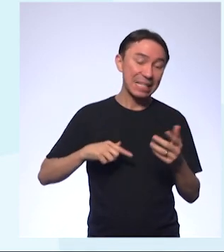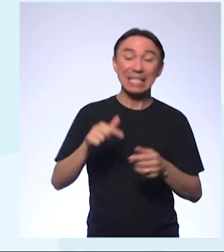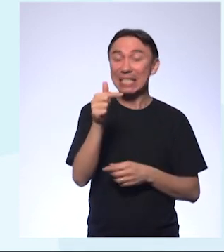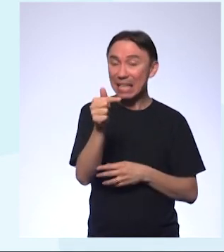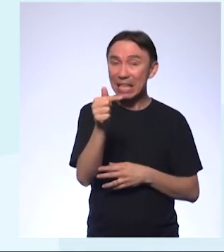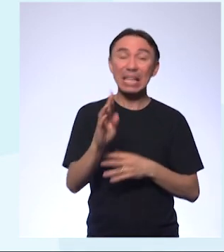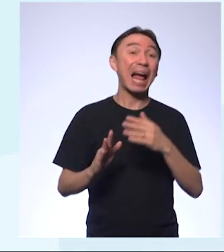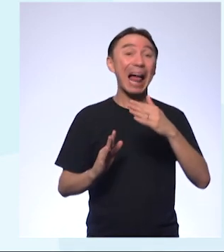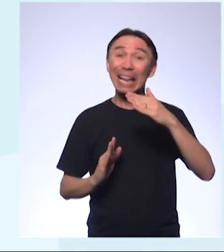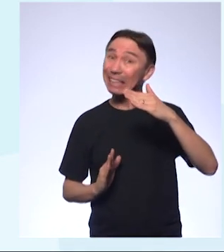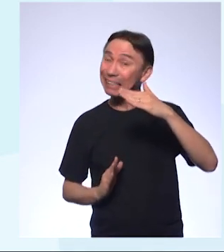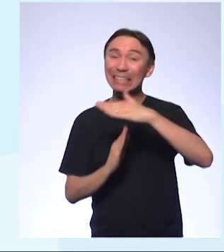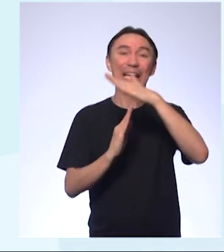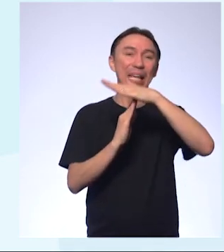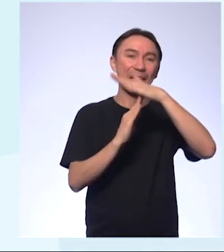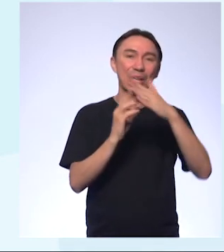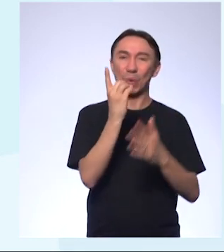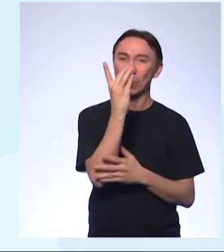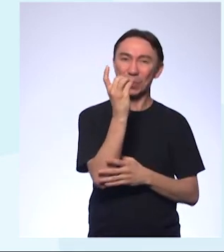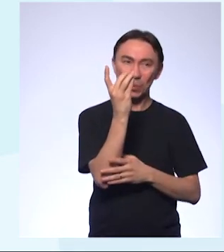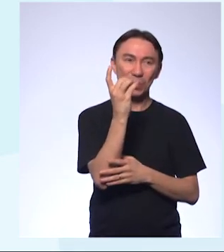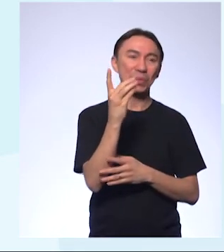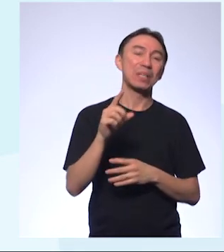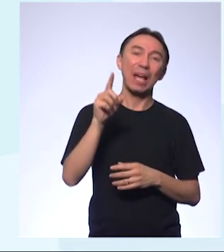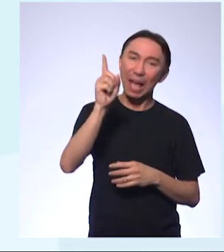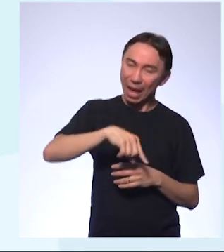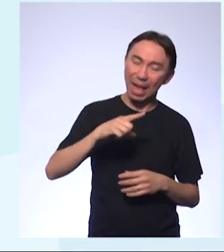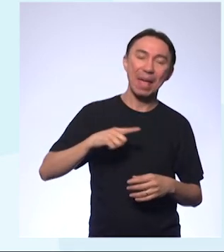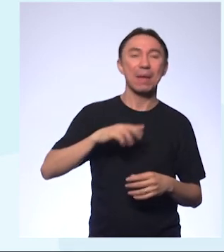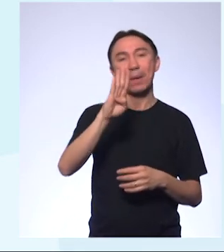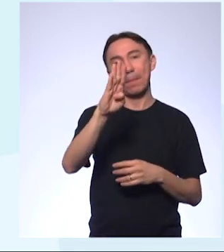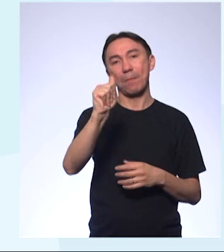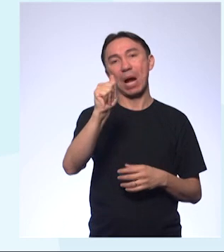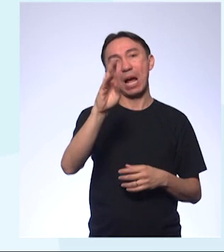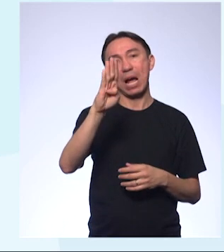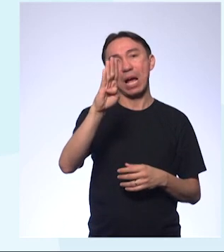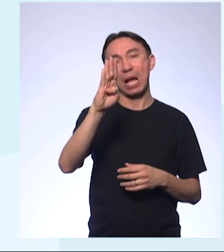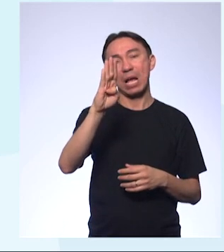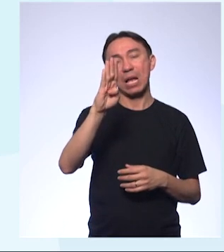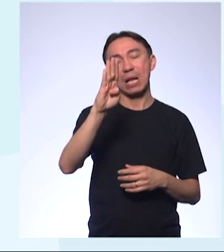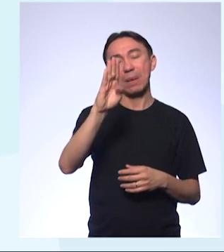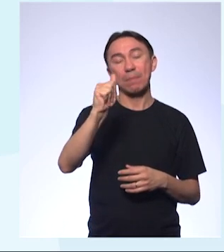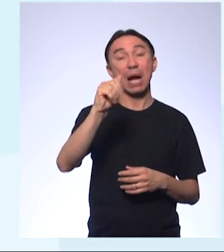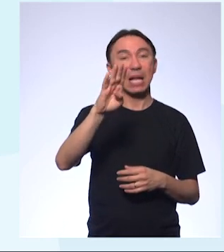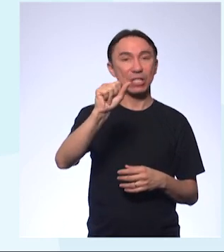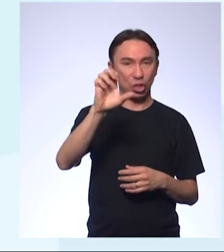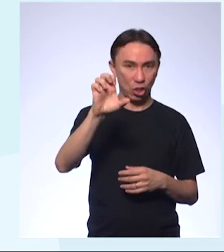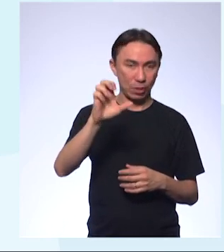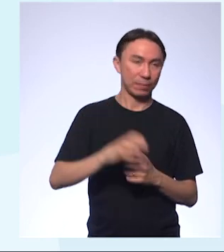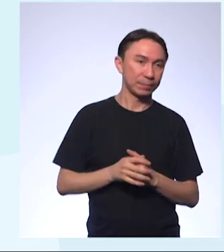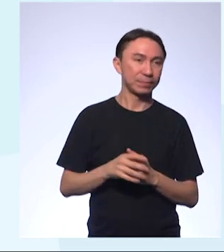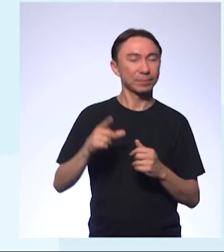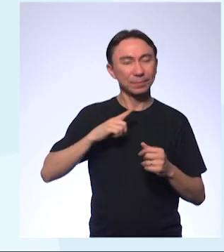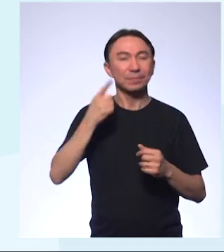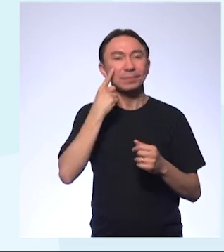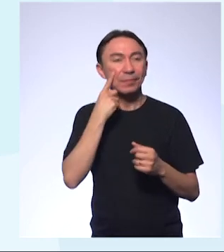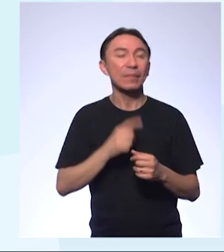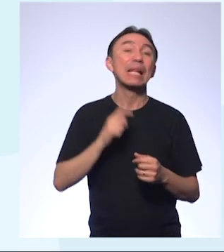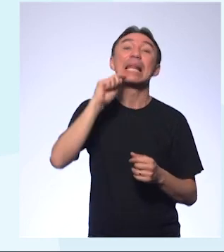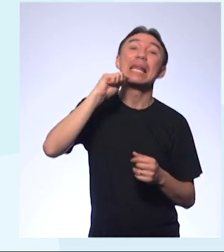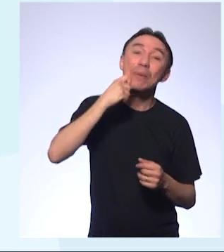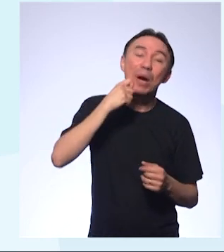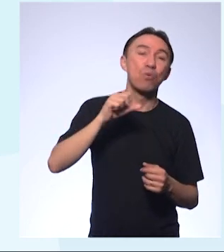temos as substâncias alcalinas ou básicas. Então, continuando. Sumo de limão de 2,2 a 2